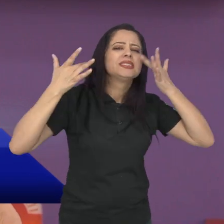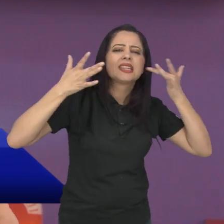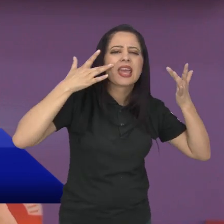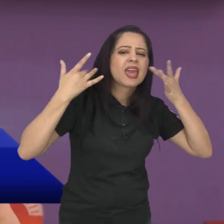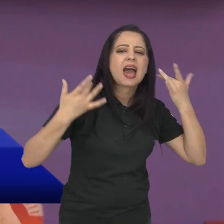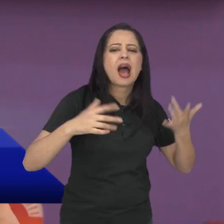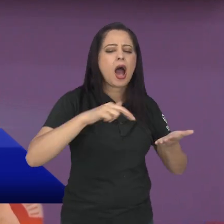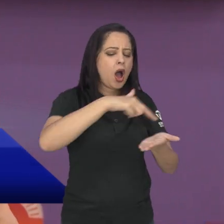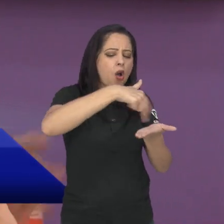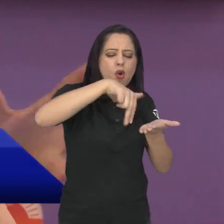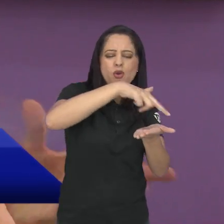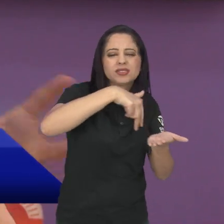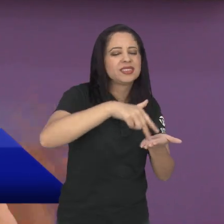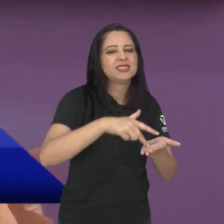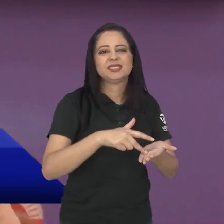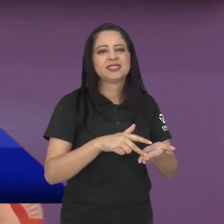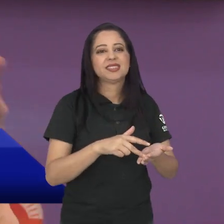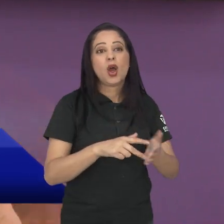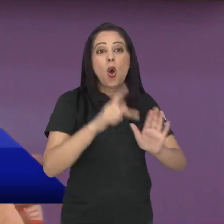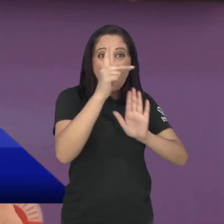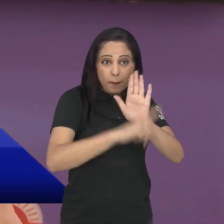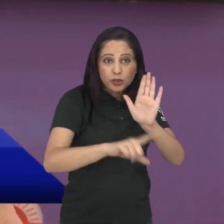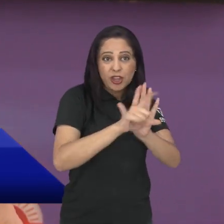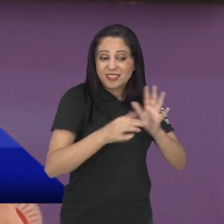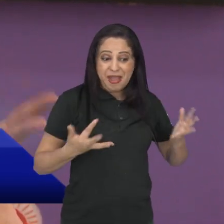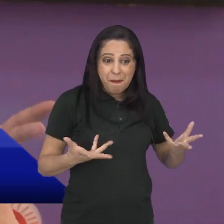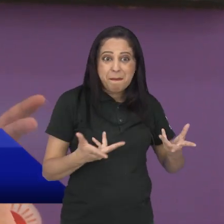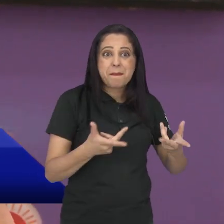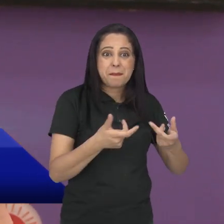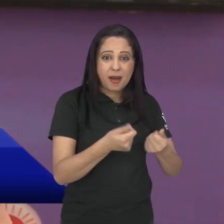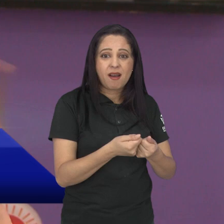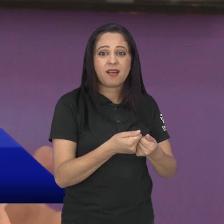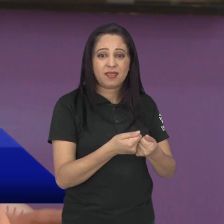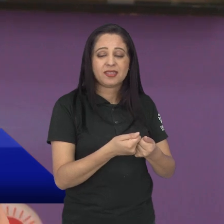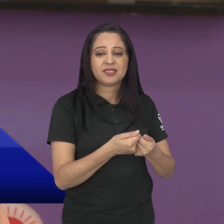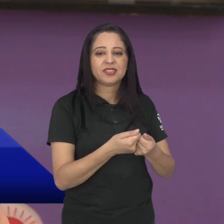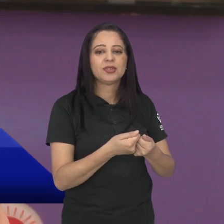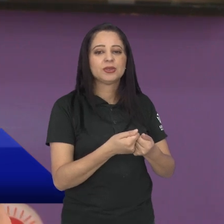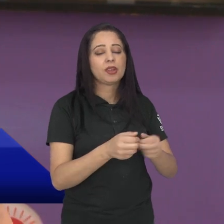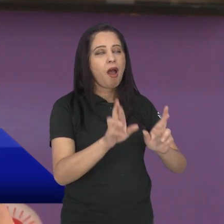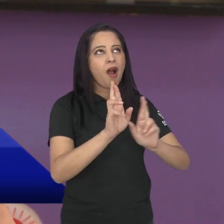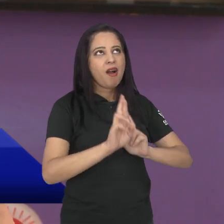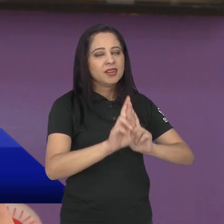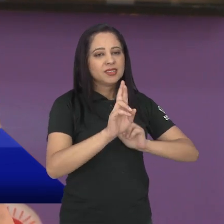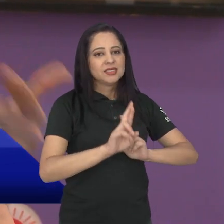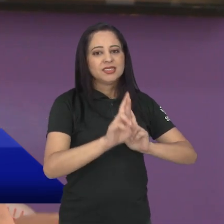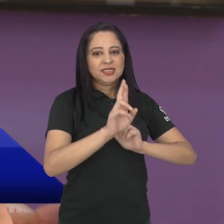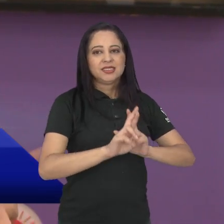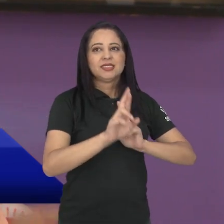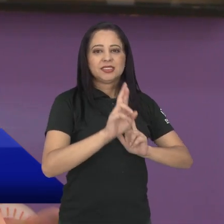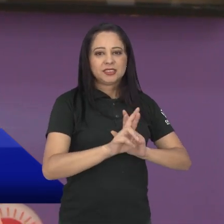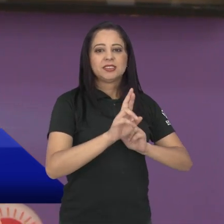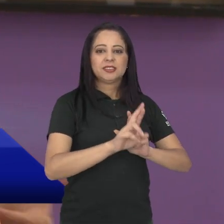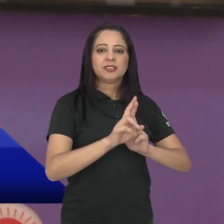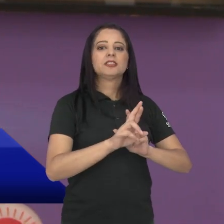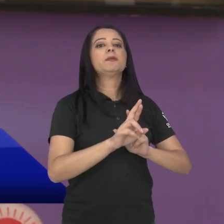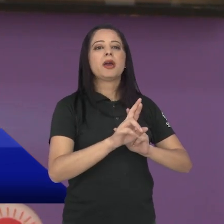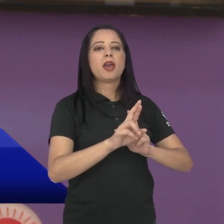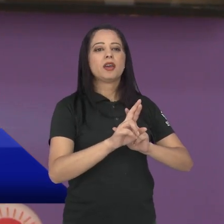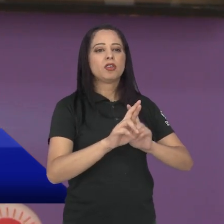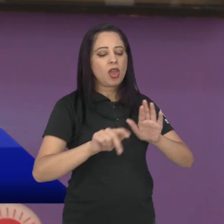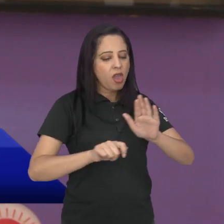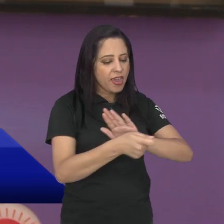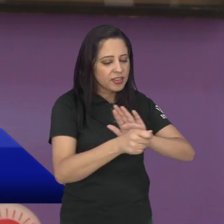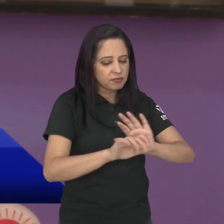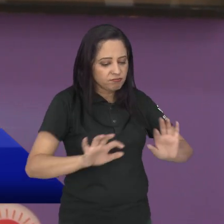teatro, dança, música, circo. É fantástico esse recurso, a gente espera que realmente ele fortaleça o